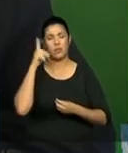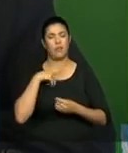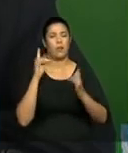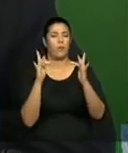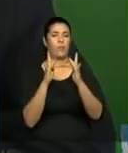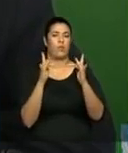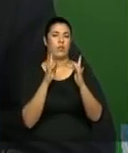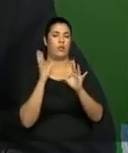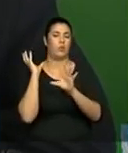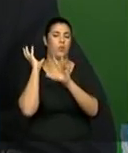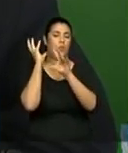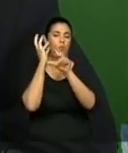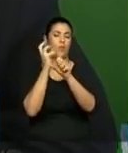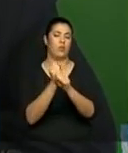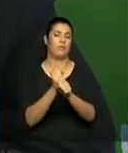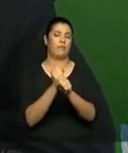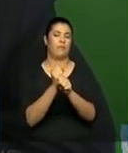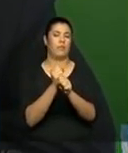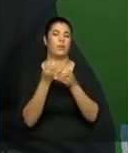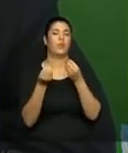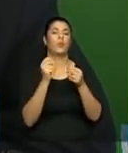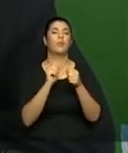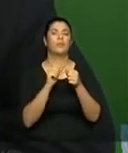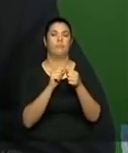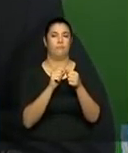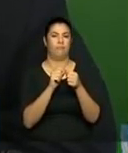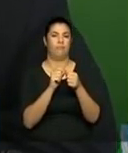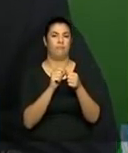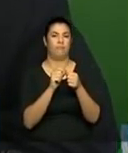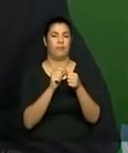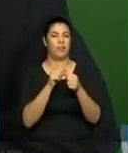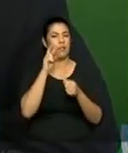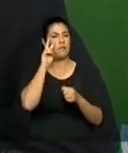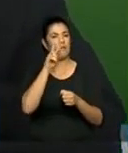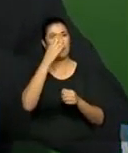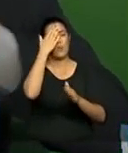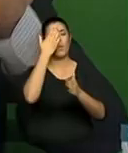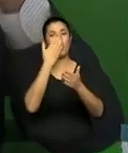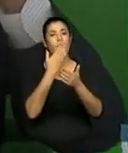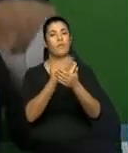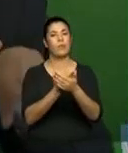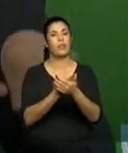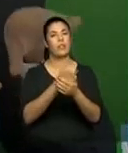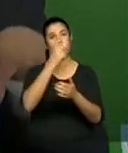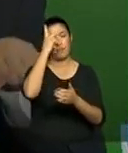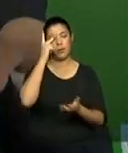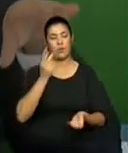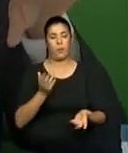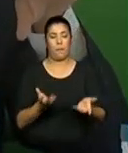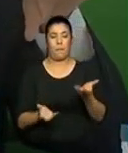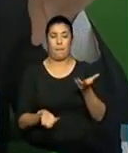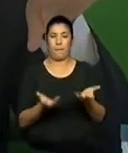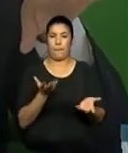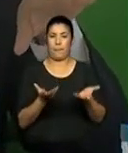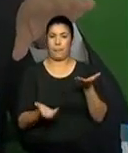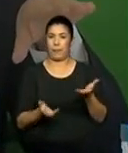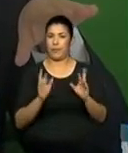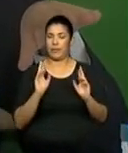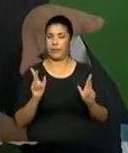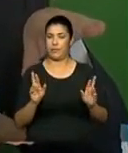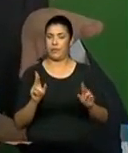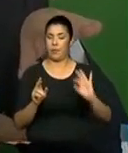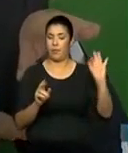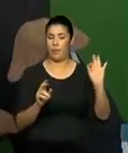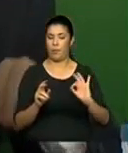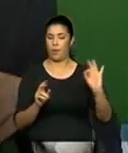assim, a soma disso, ela se informa, e daí você vê pela confiança. Ah, ok, ela pode dar pesos distintos a cada